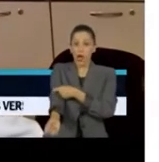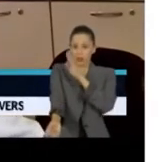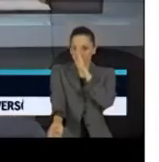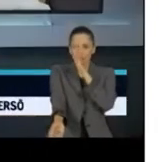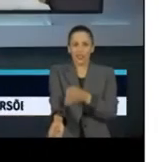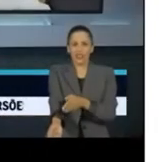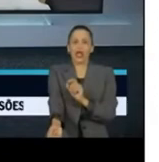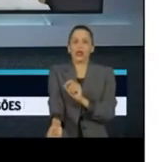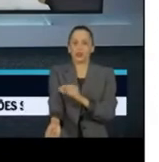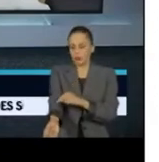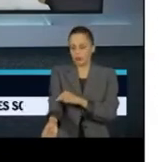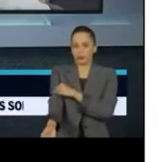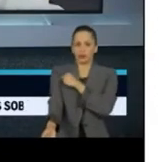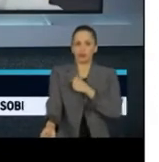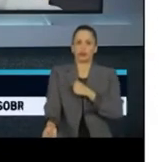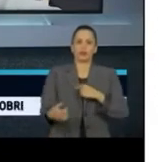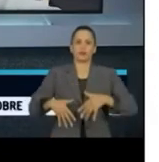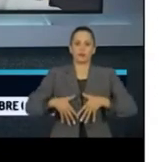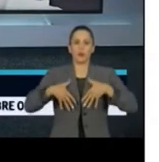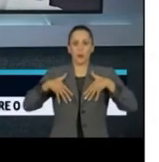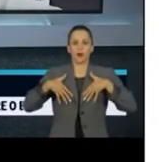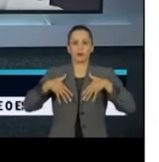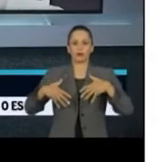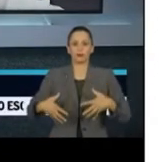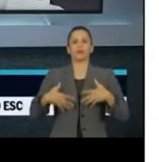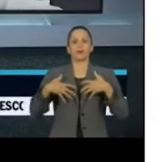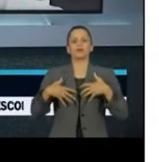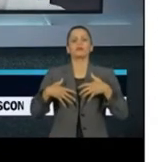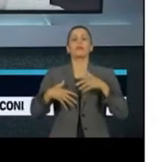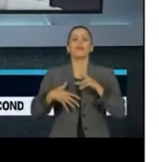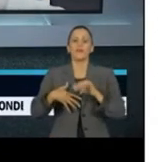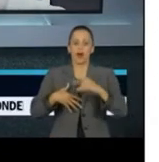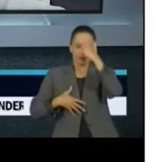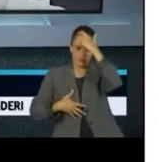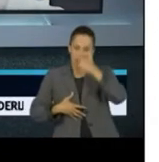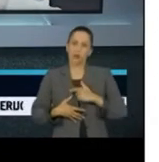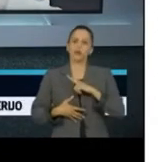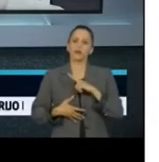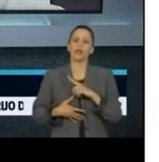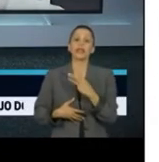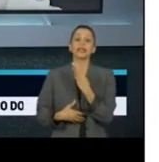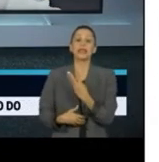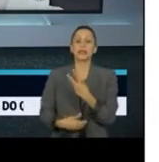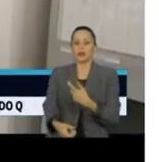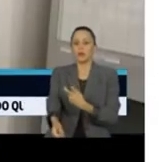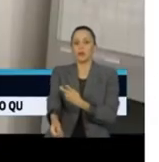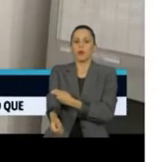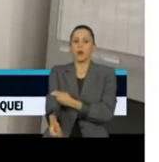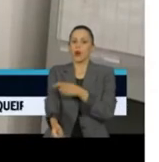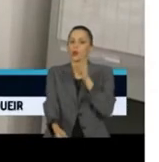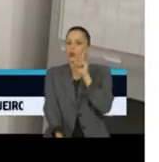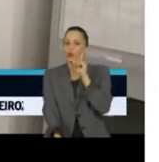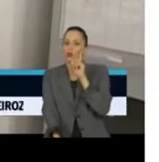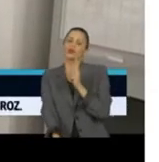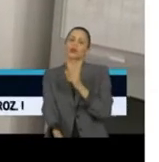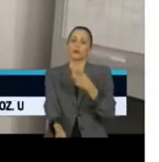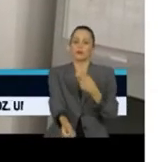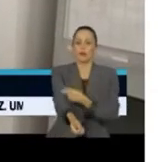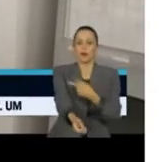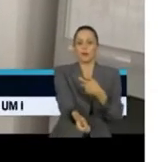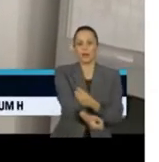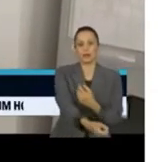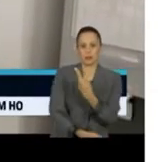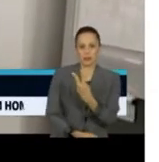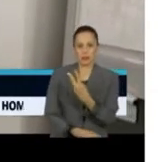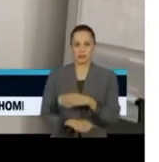preferência é o pulmão. O paciente vai receber três doses separadas por dia. A Fiocruz do Paraná